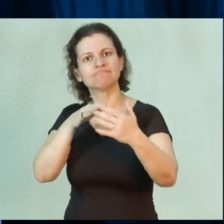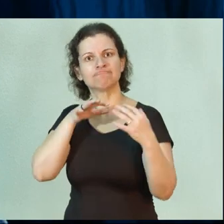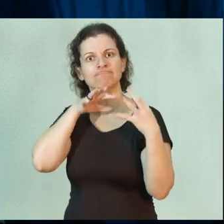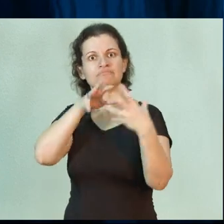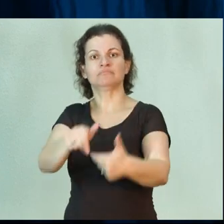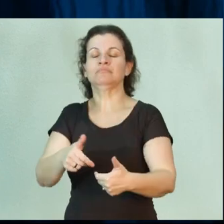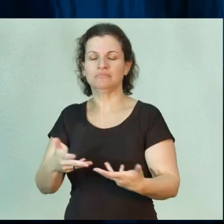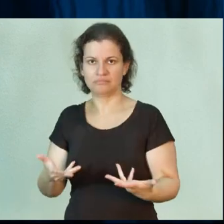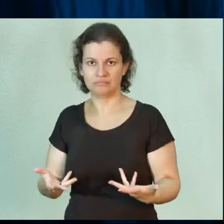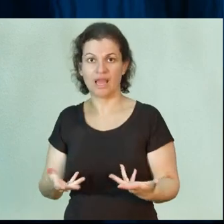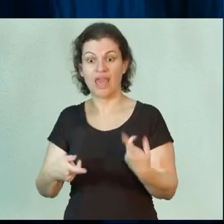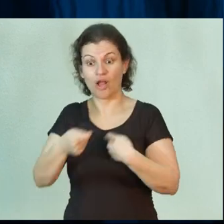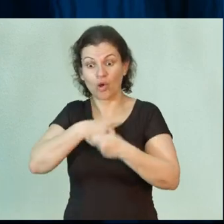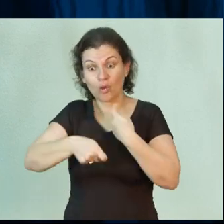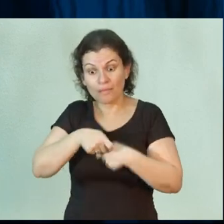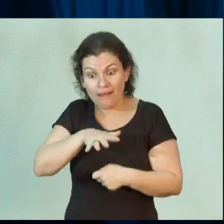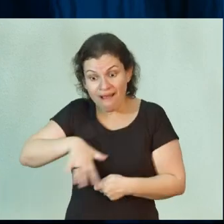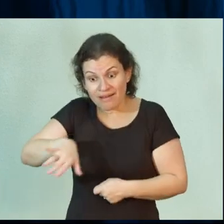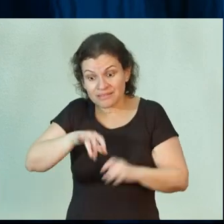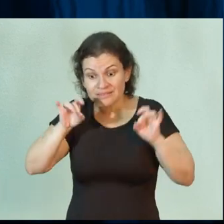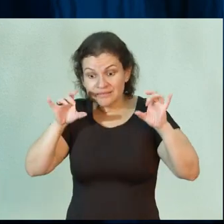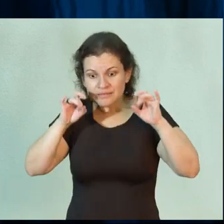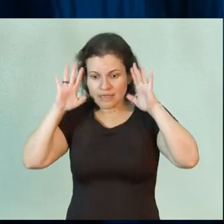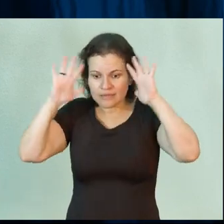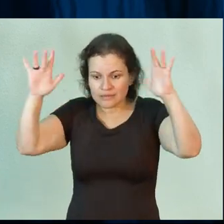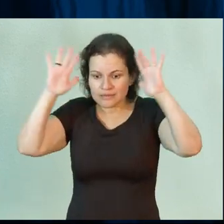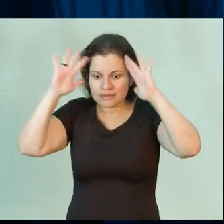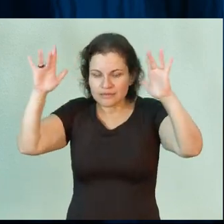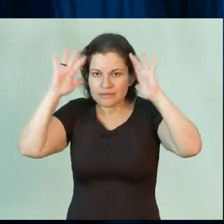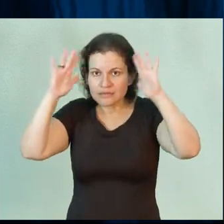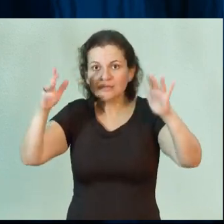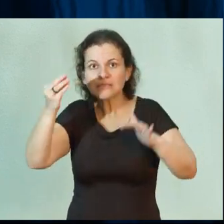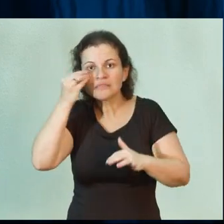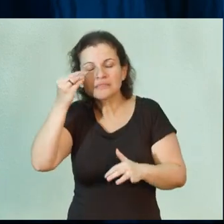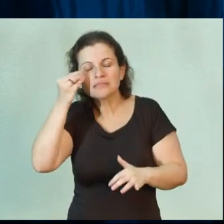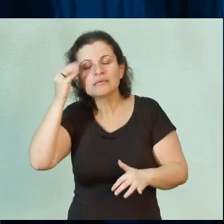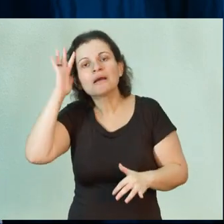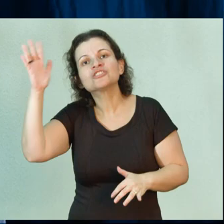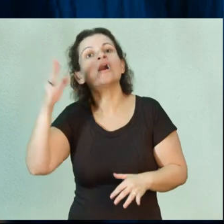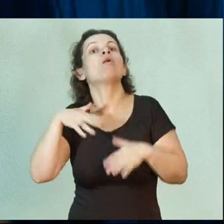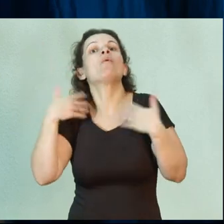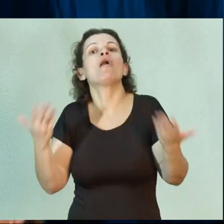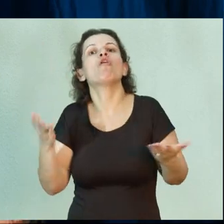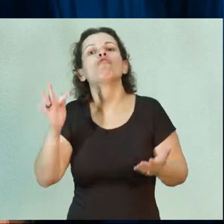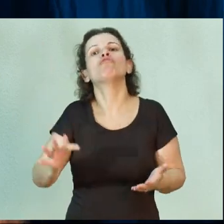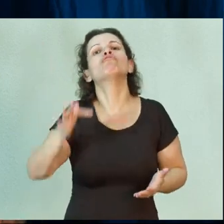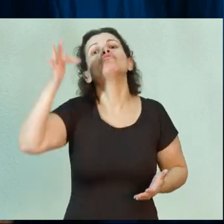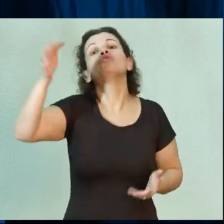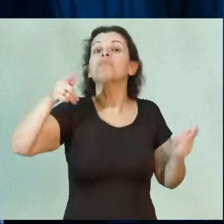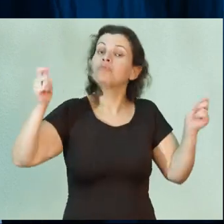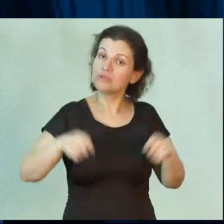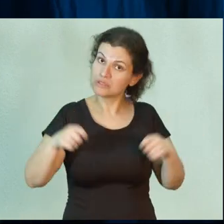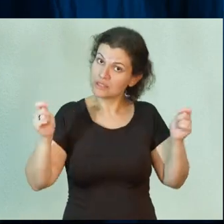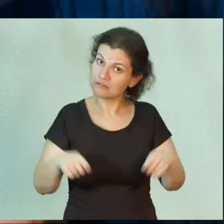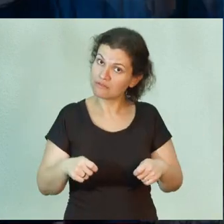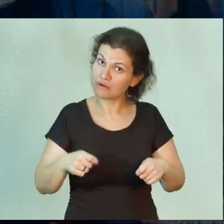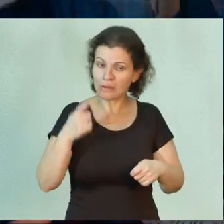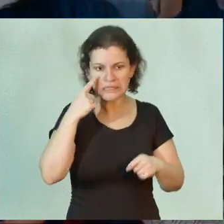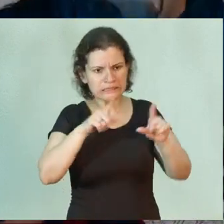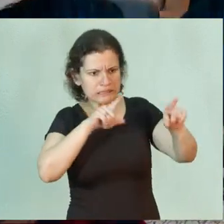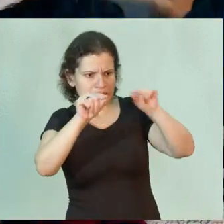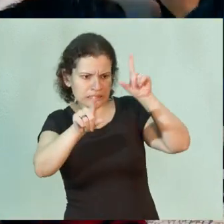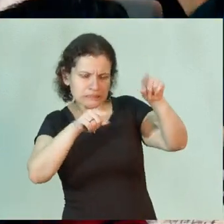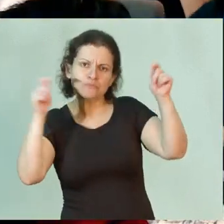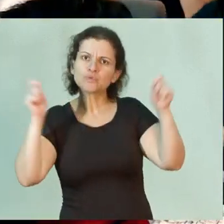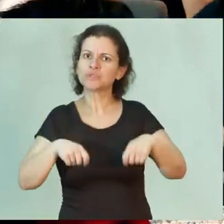E a economia é um campo especial de reflexão para tentar imaginar quais são os futuros possíveis, alternativas